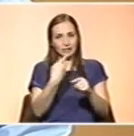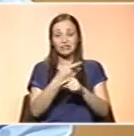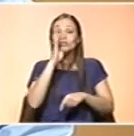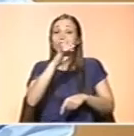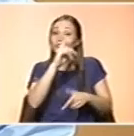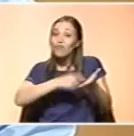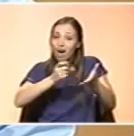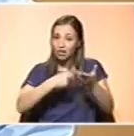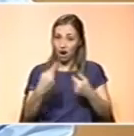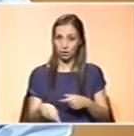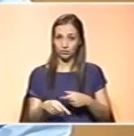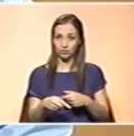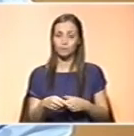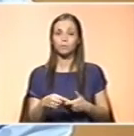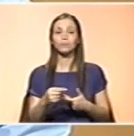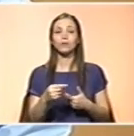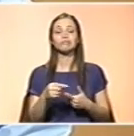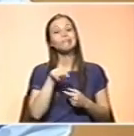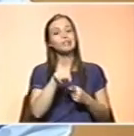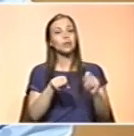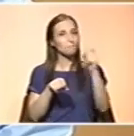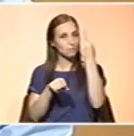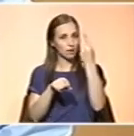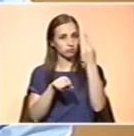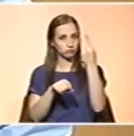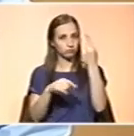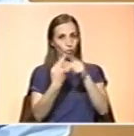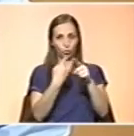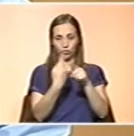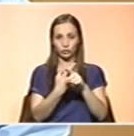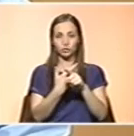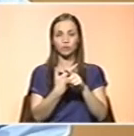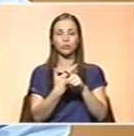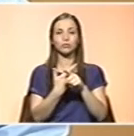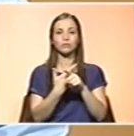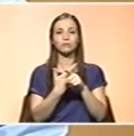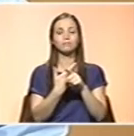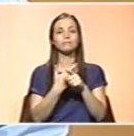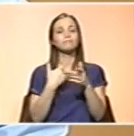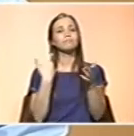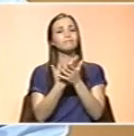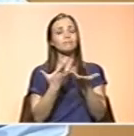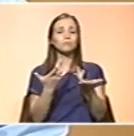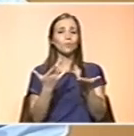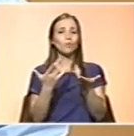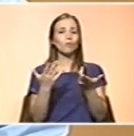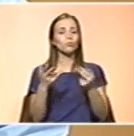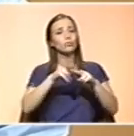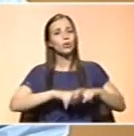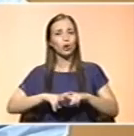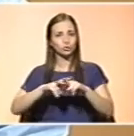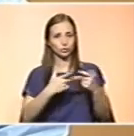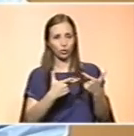necessidade. E esta é a primeira questão, traçar o diagnóstico de instante tradicional em Portugal,